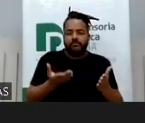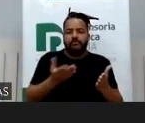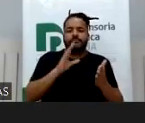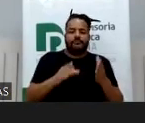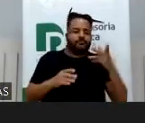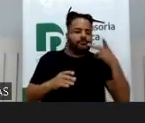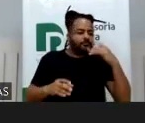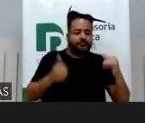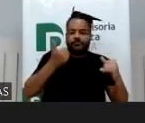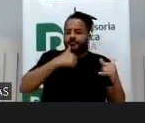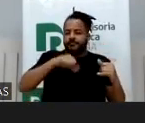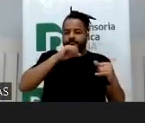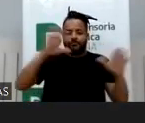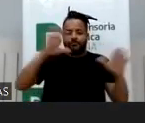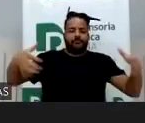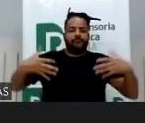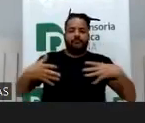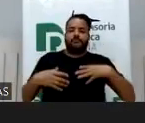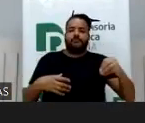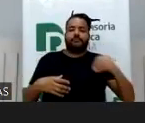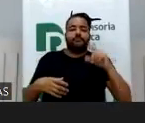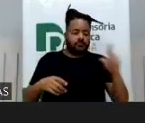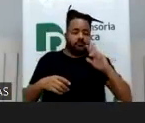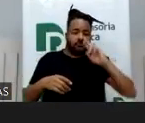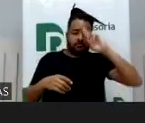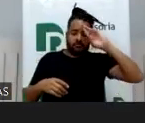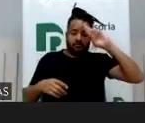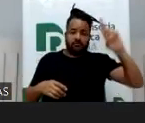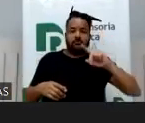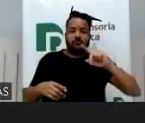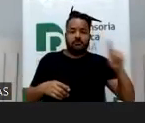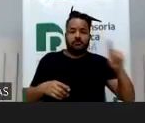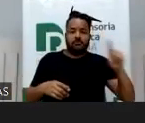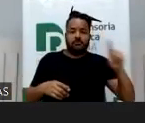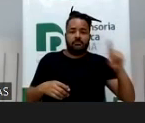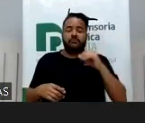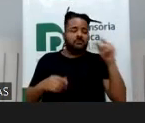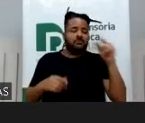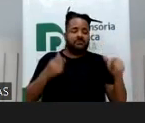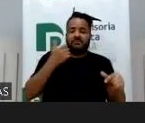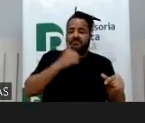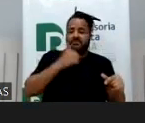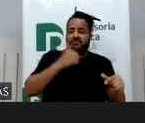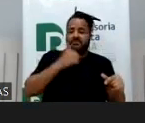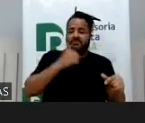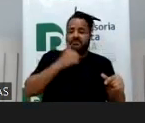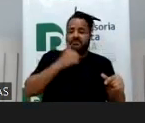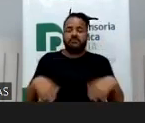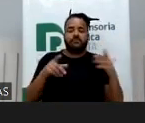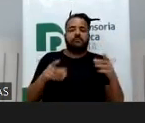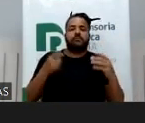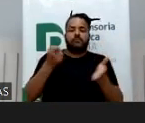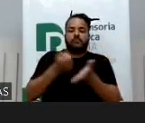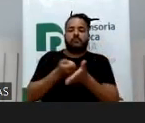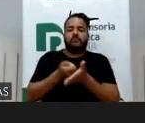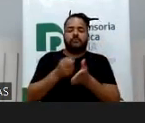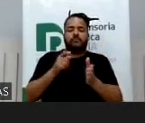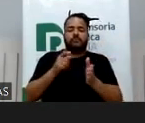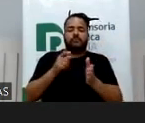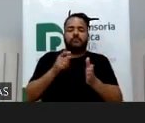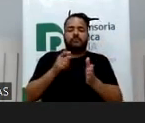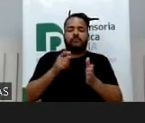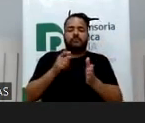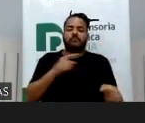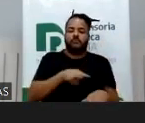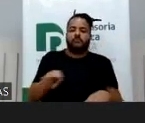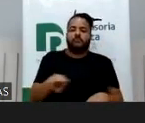prioritária, mas se um dos dois não quiserem, o juiz não pode obrigar ao compartilhamento, teria que ser unilateral do outro,